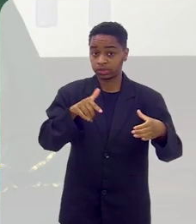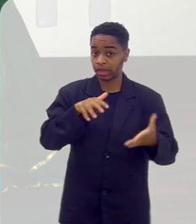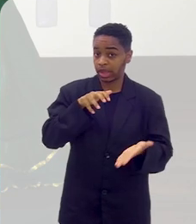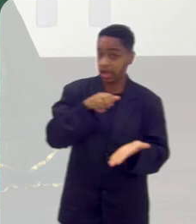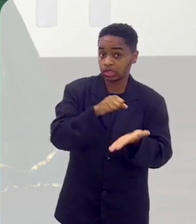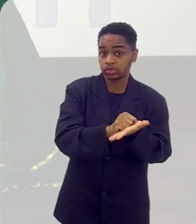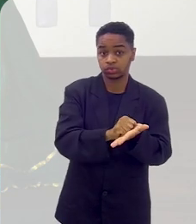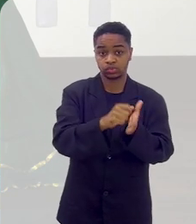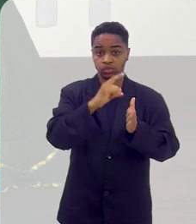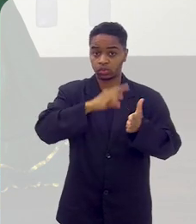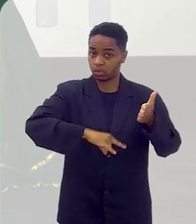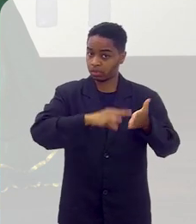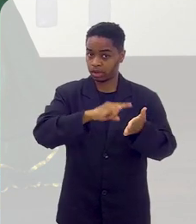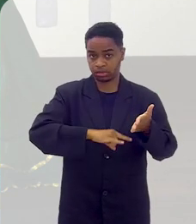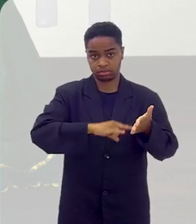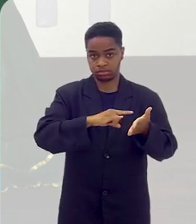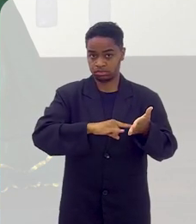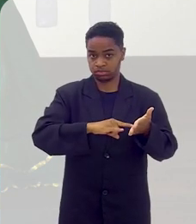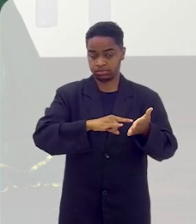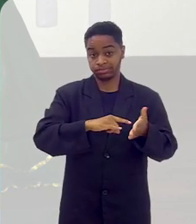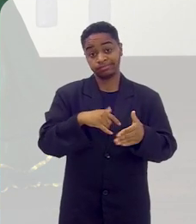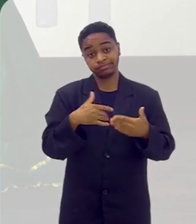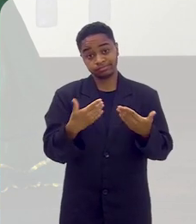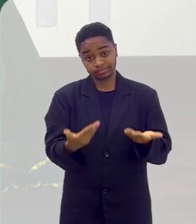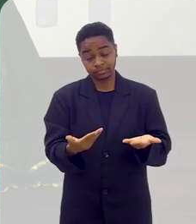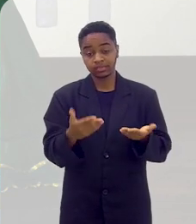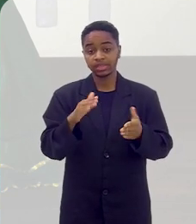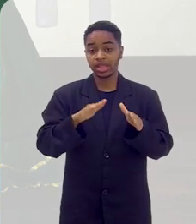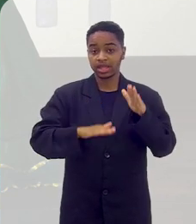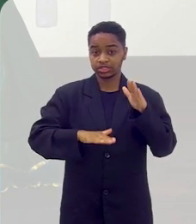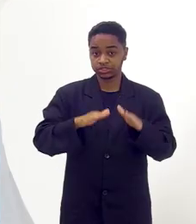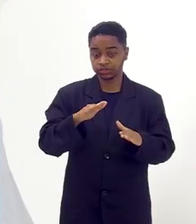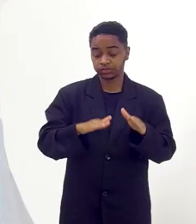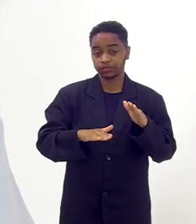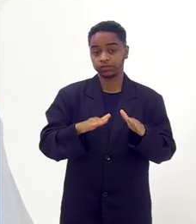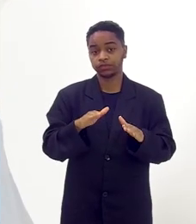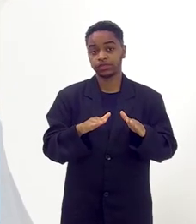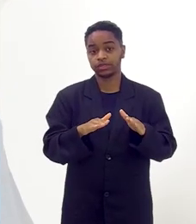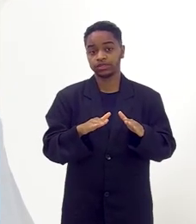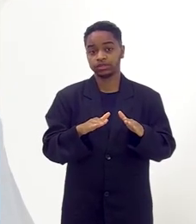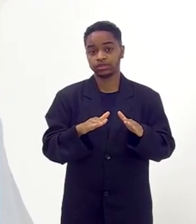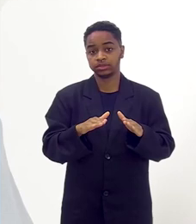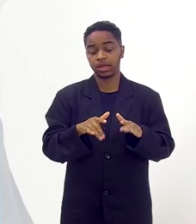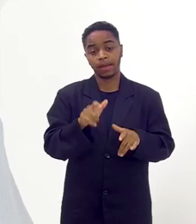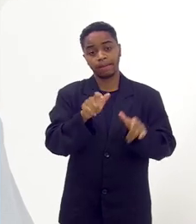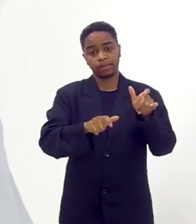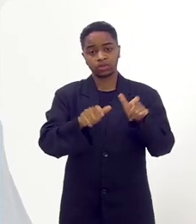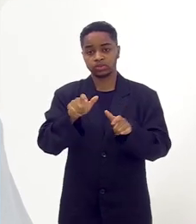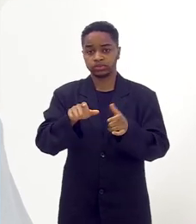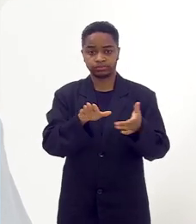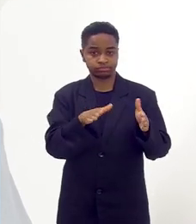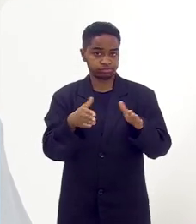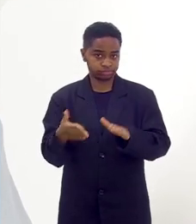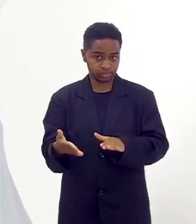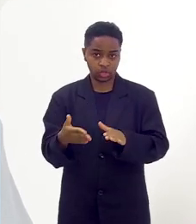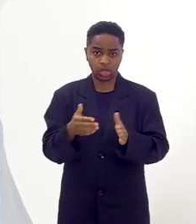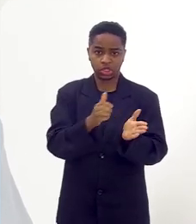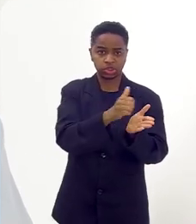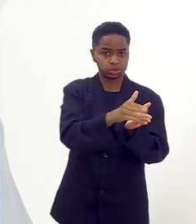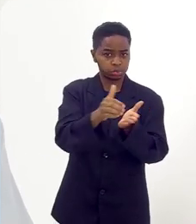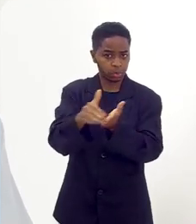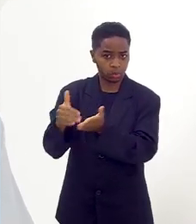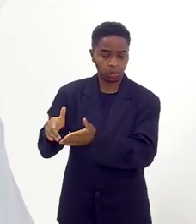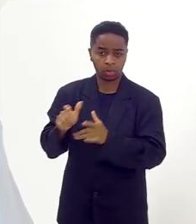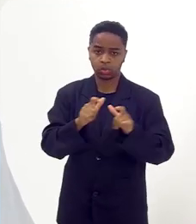não eram registradas. E muitos ciganos foram assassinados,